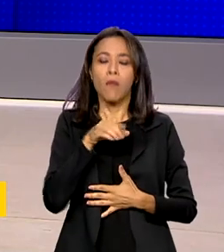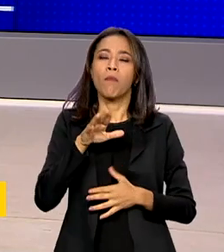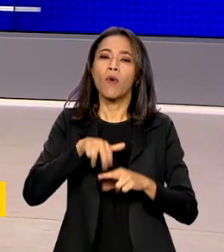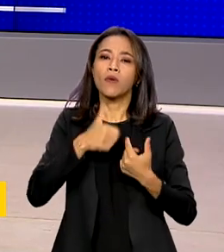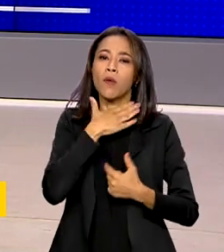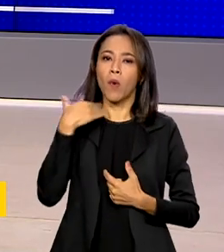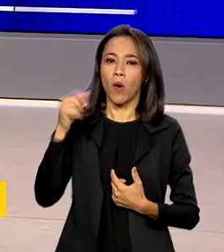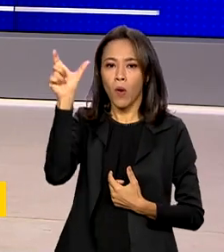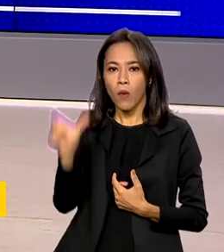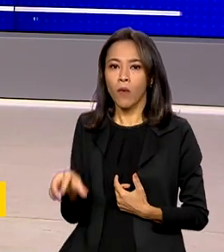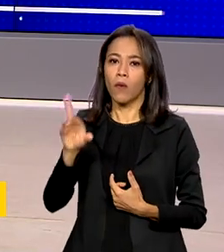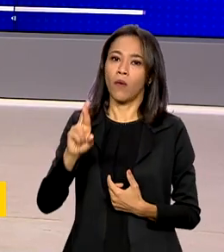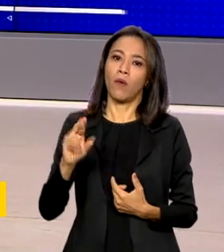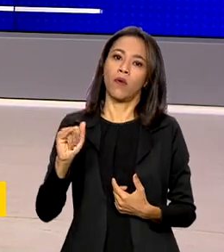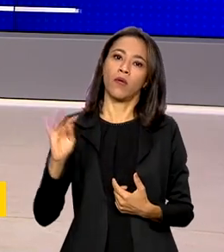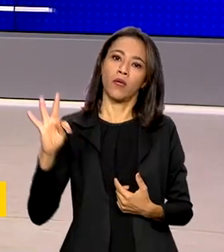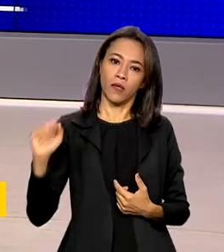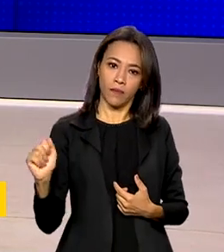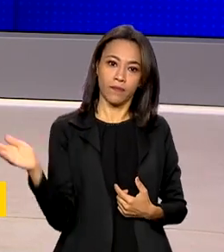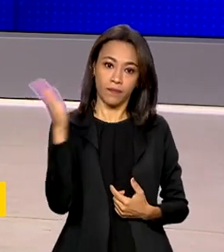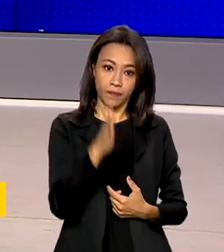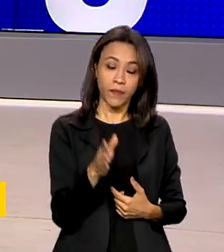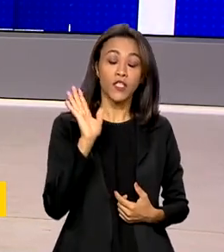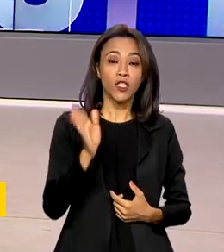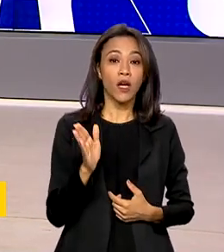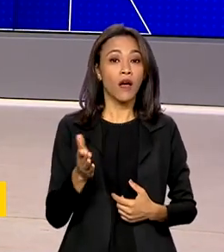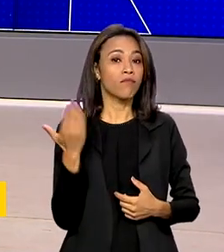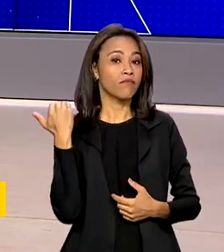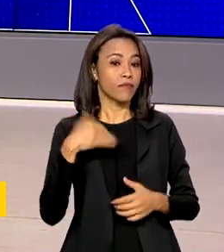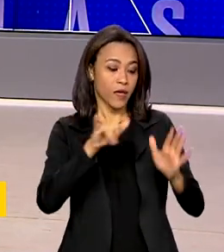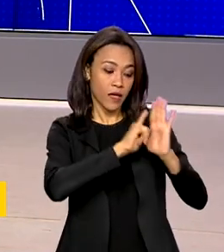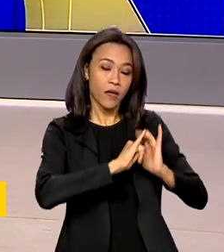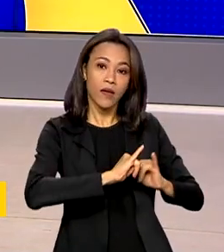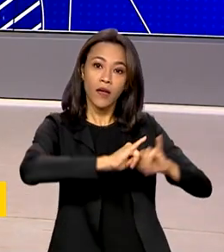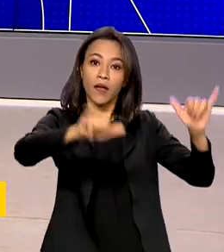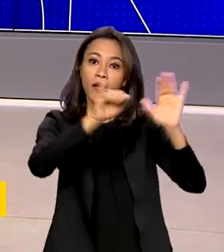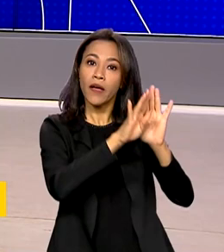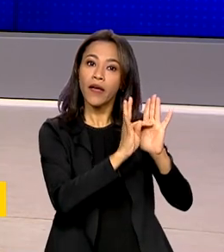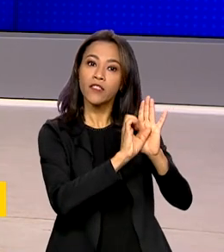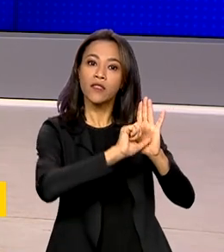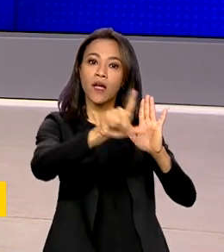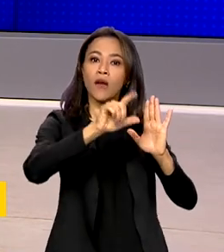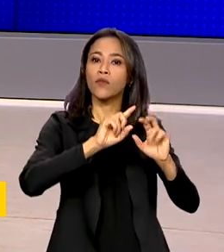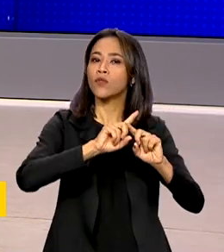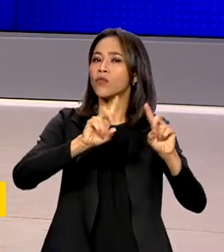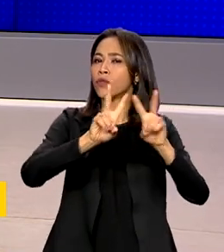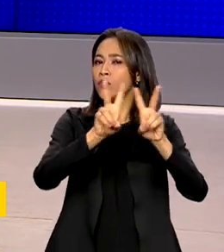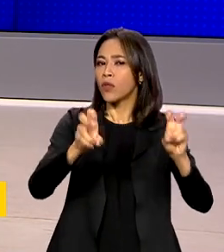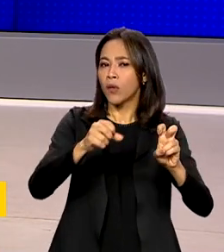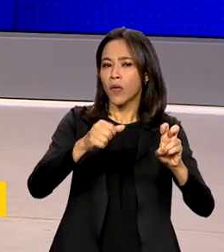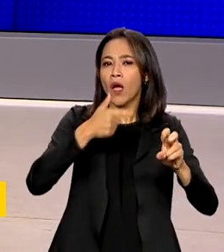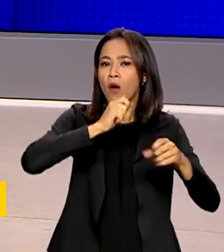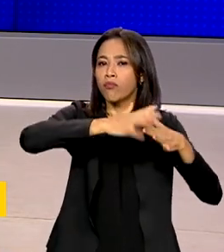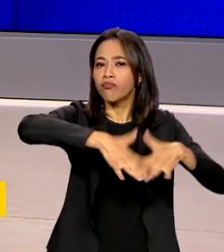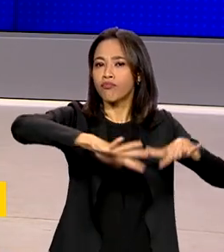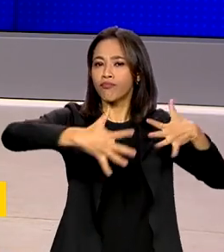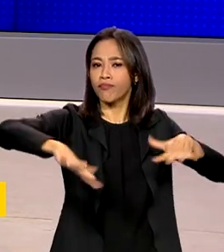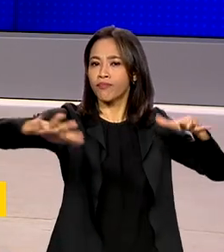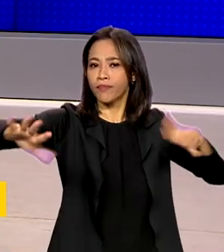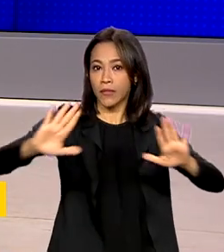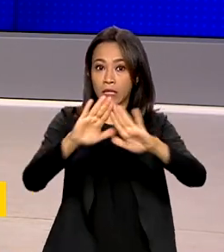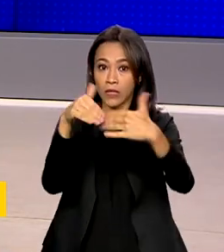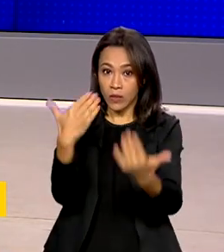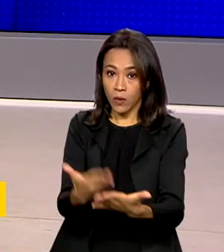Foram lançados dois editais para incentivar temas ligados a oceanos nas escolas. A iniciativa é uma